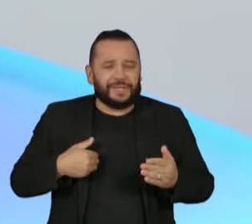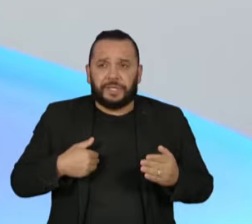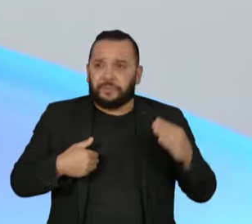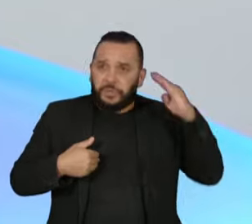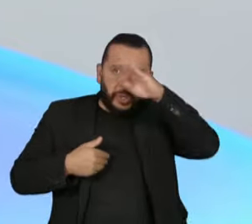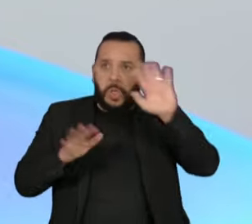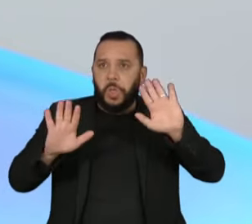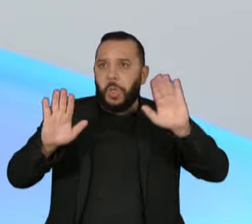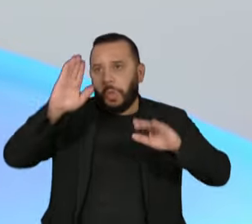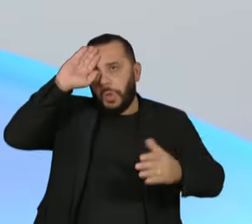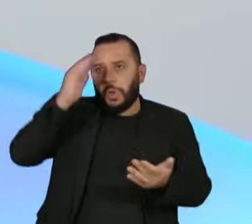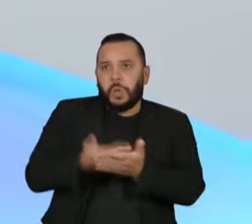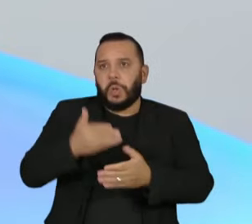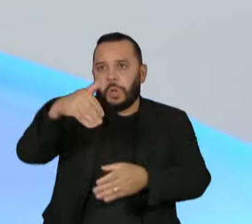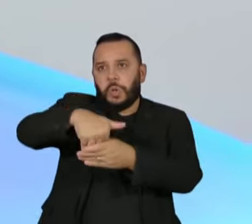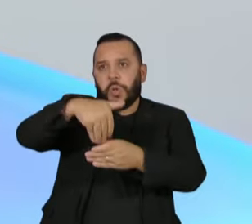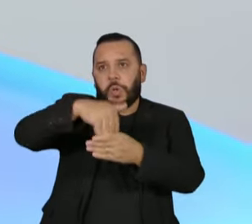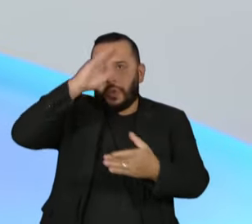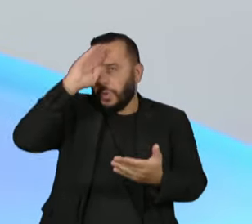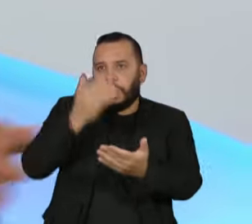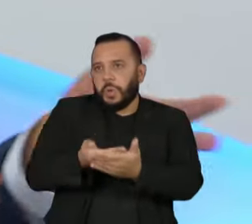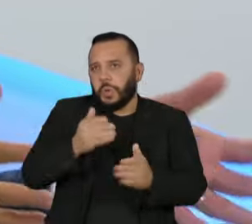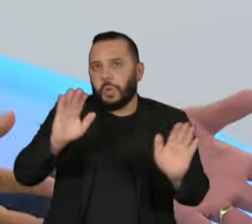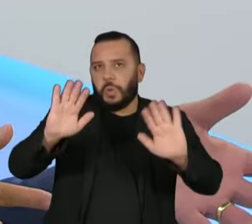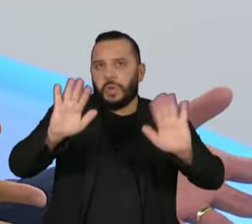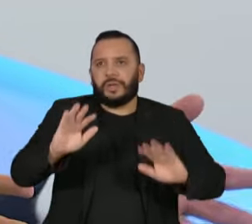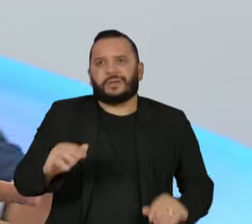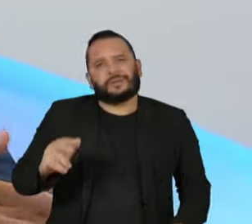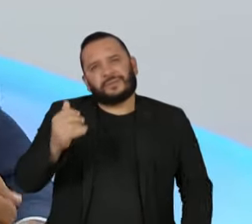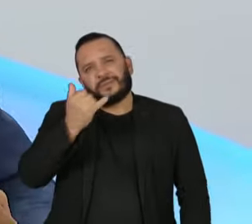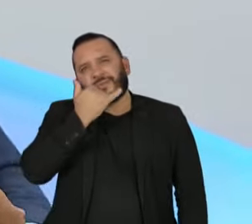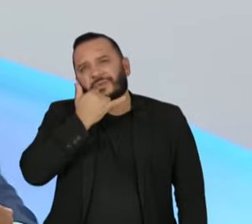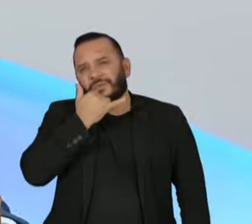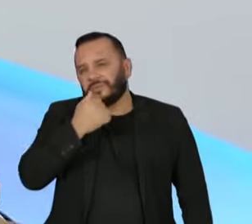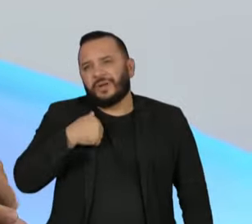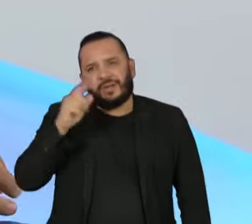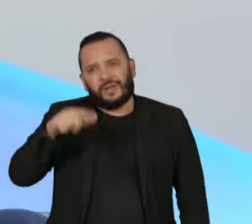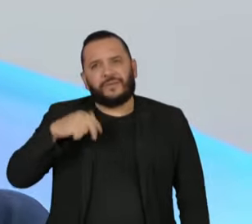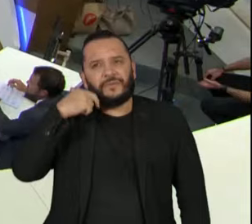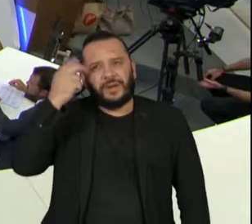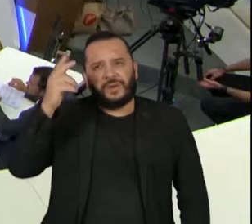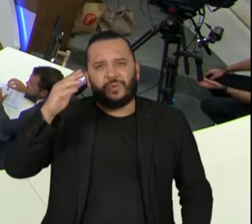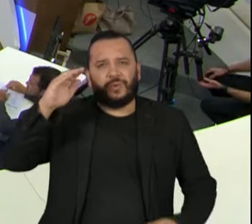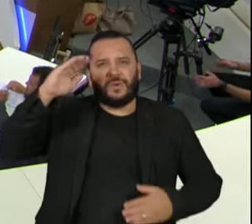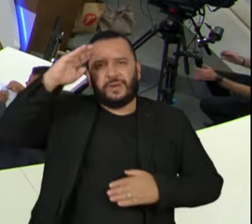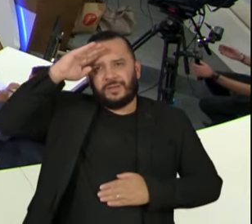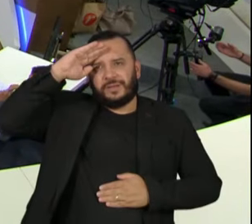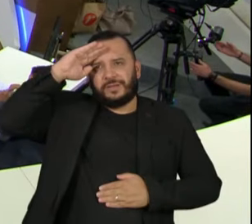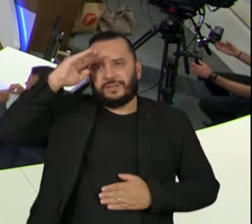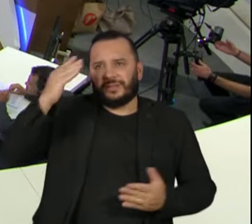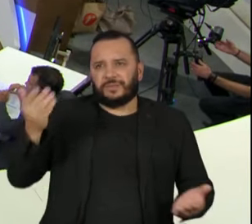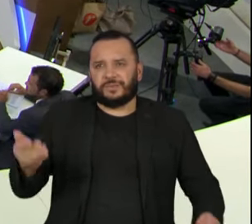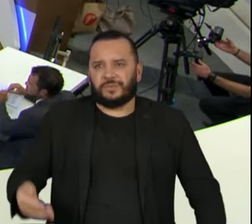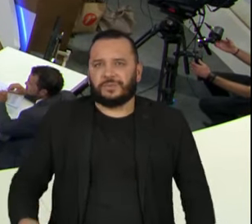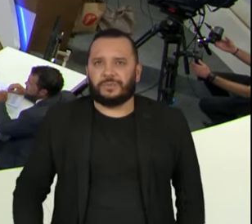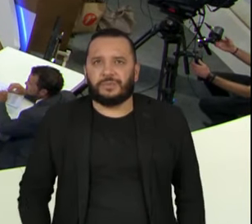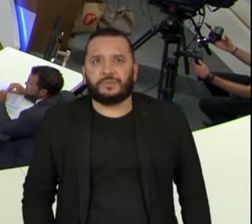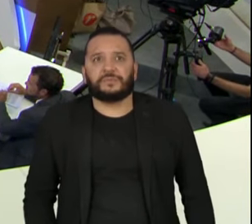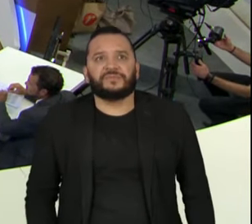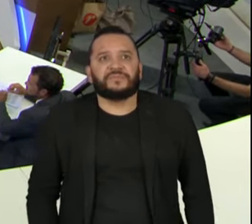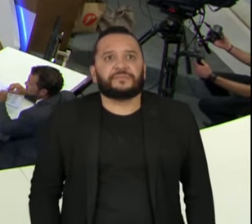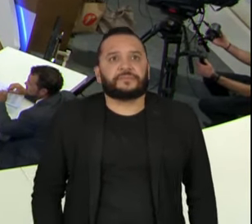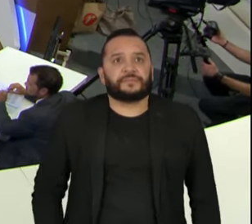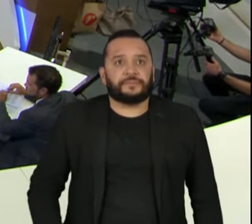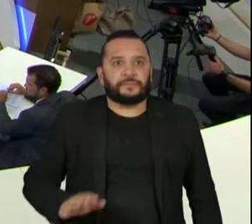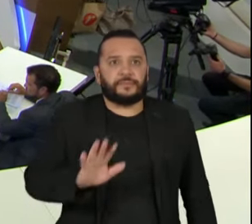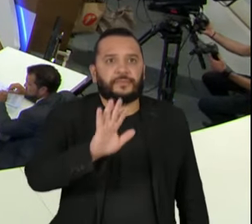na minha opinião, vexaminosa para as Forças Armadas. Diga lá, Tony. Senador, se ainda me houver